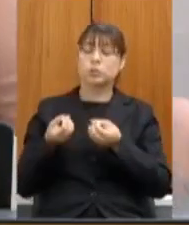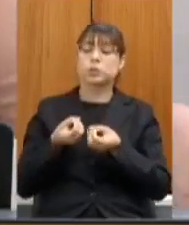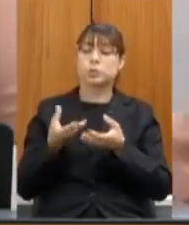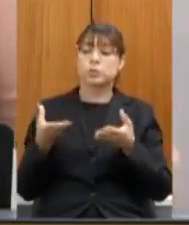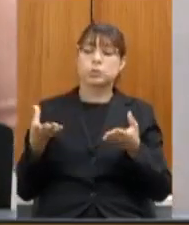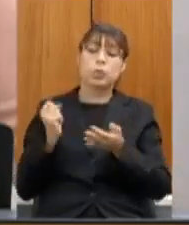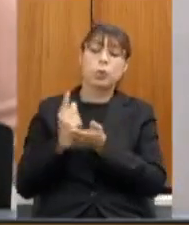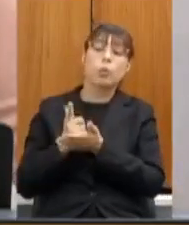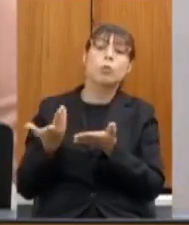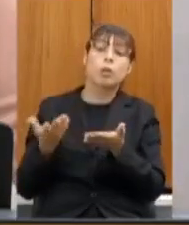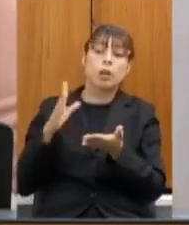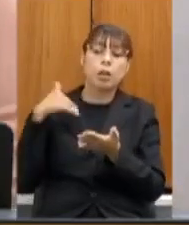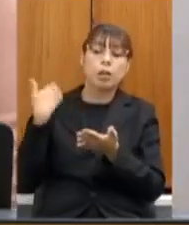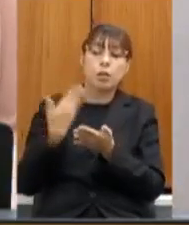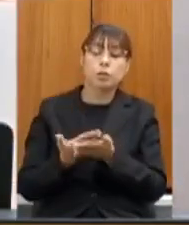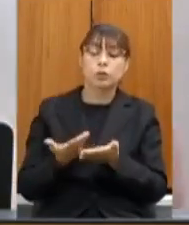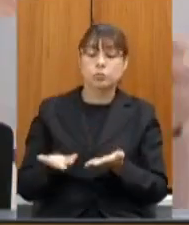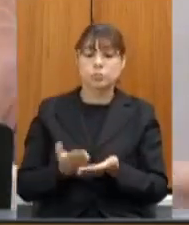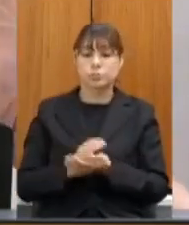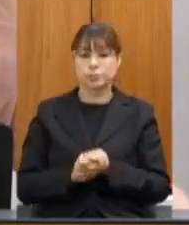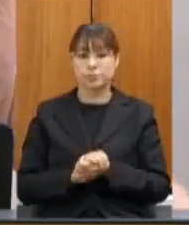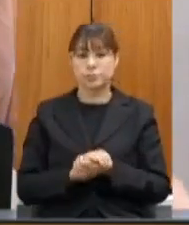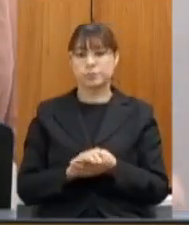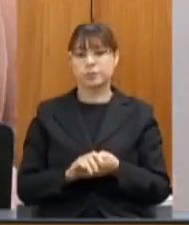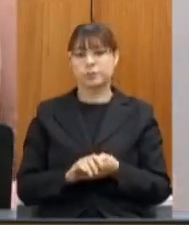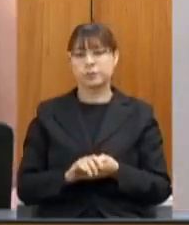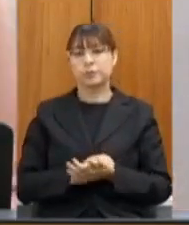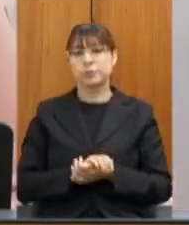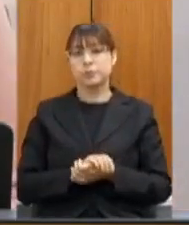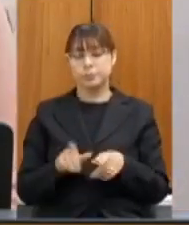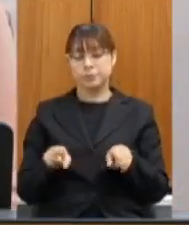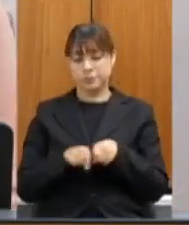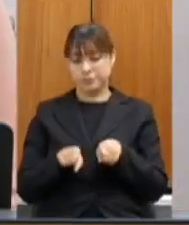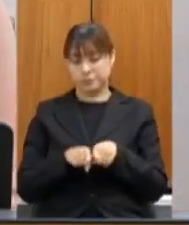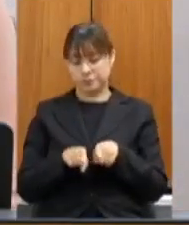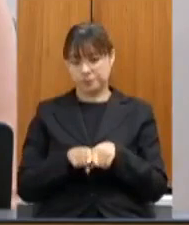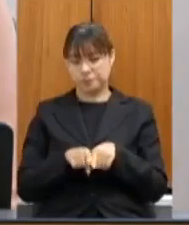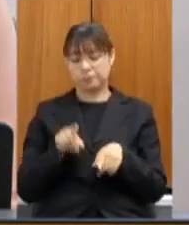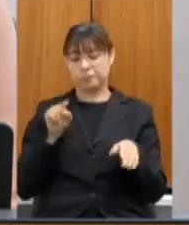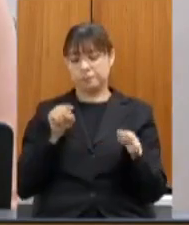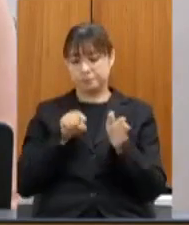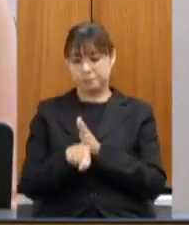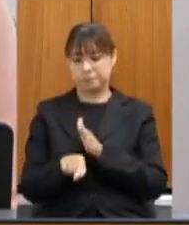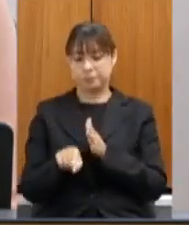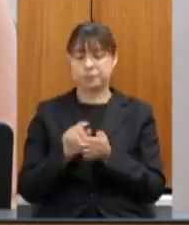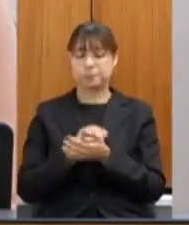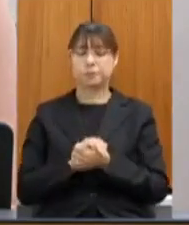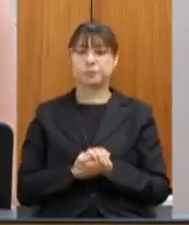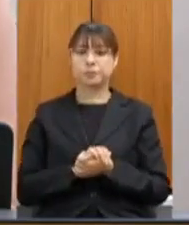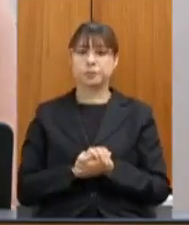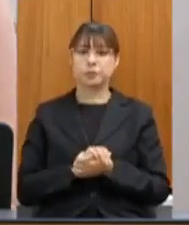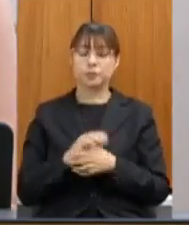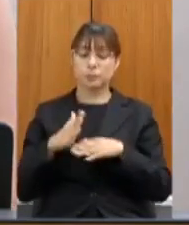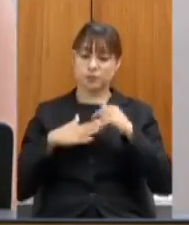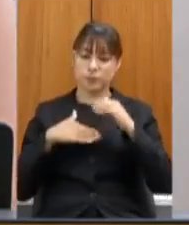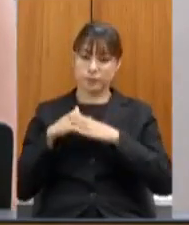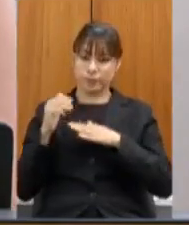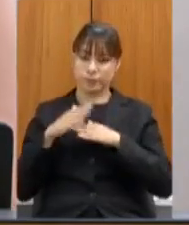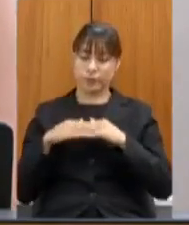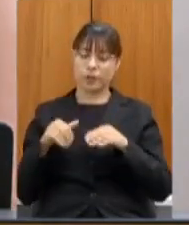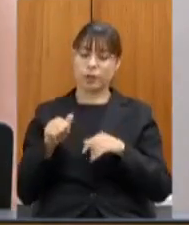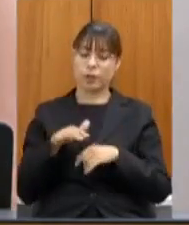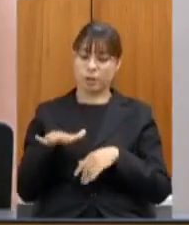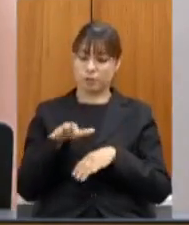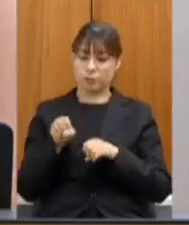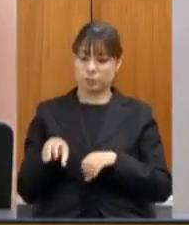adquiridos até o momento meu terceiro eixo de questionamento se refere aos profissionais da educação